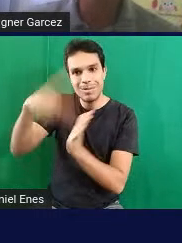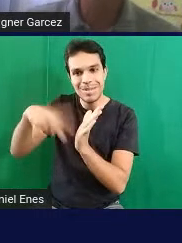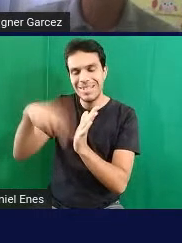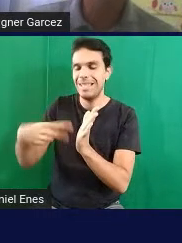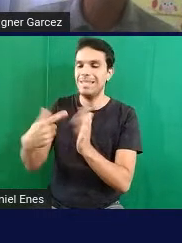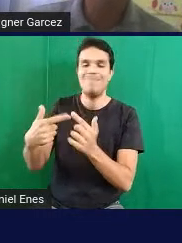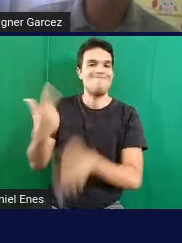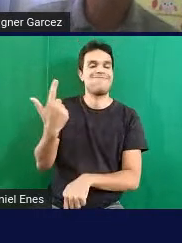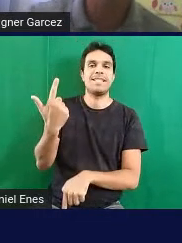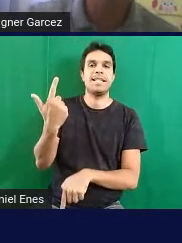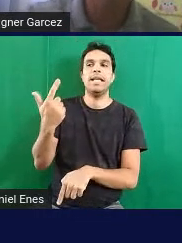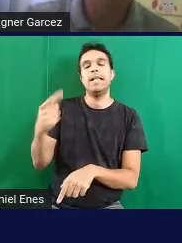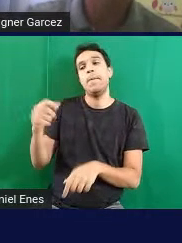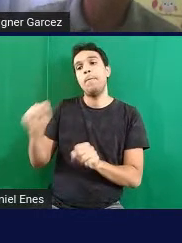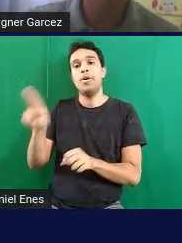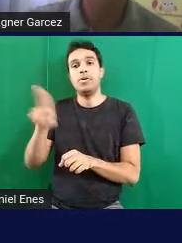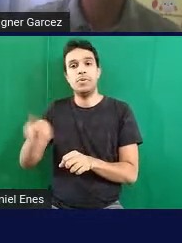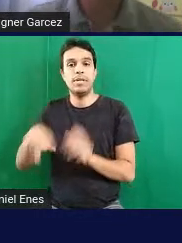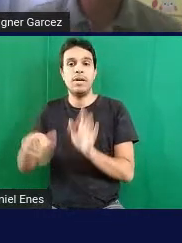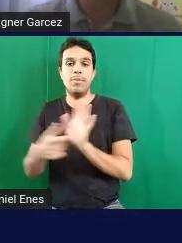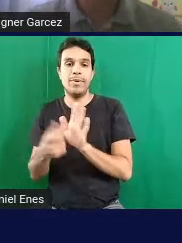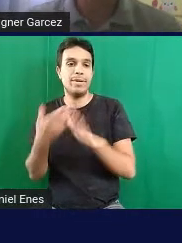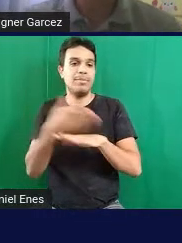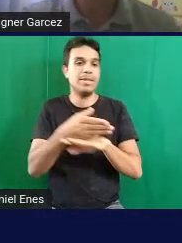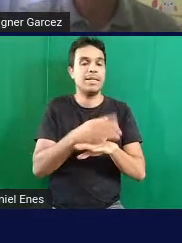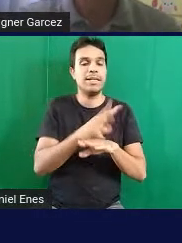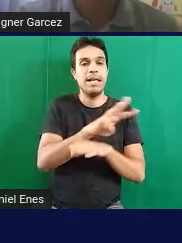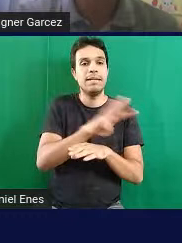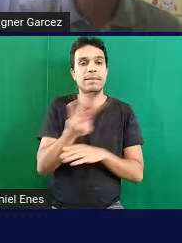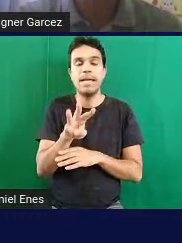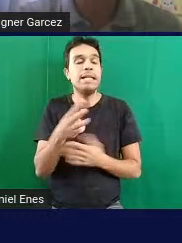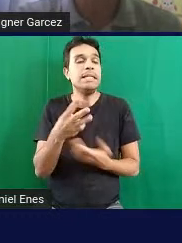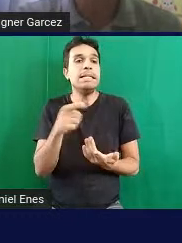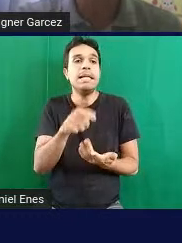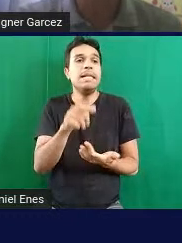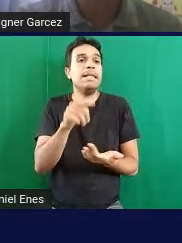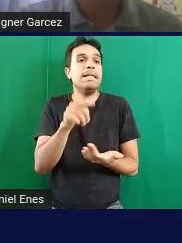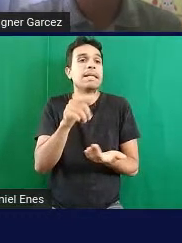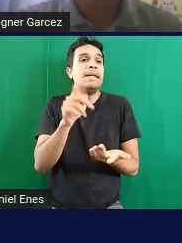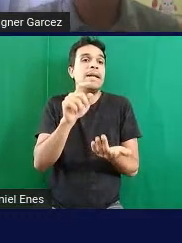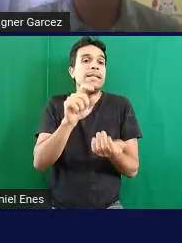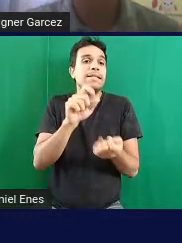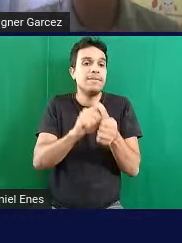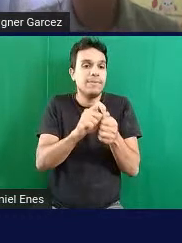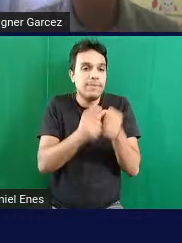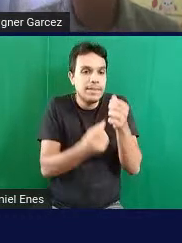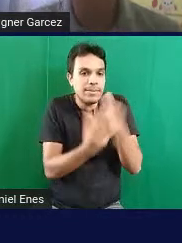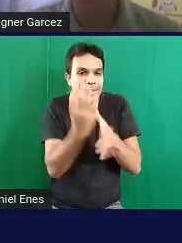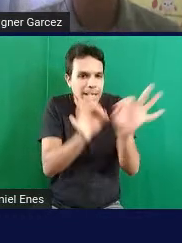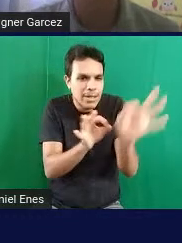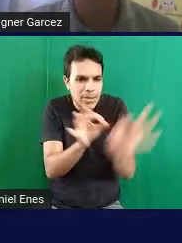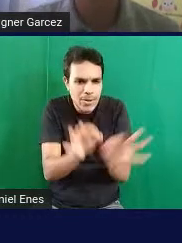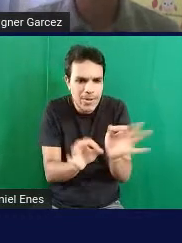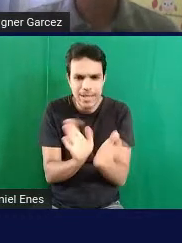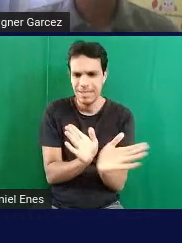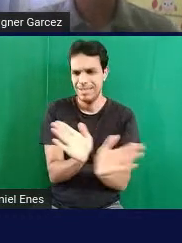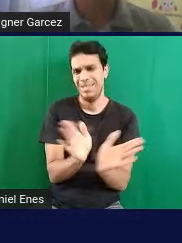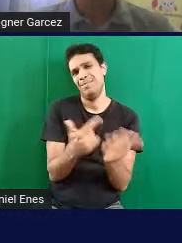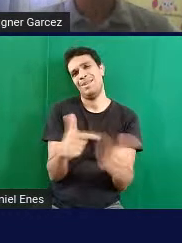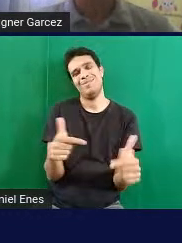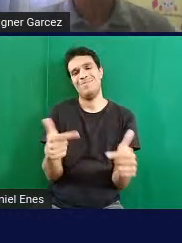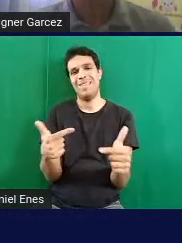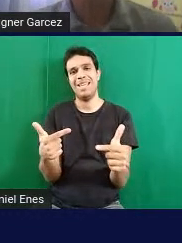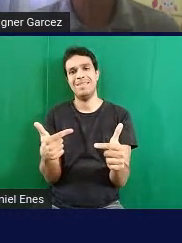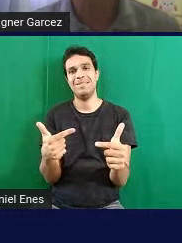usar um leitor de tela para navegar na internet e aquele site também não ter sido construído de maneira acessível. Então,